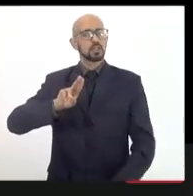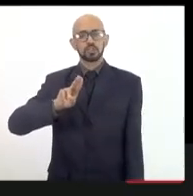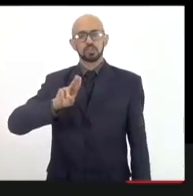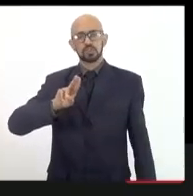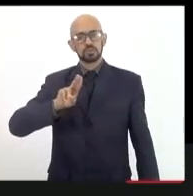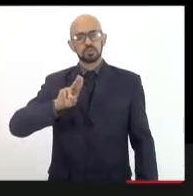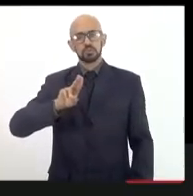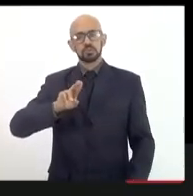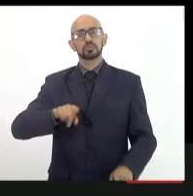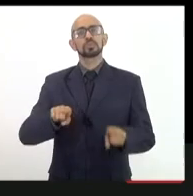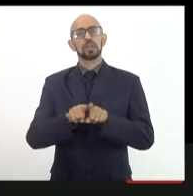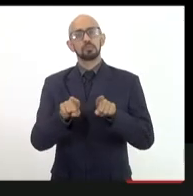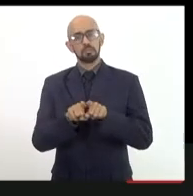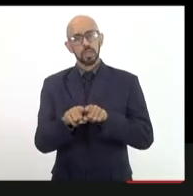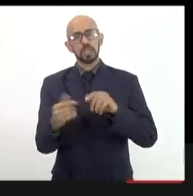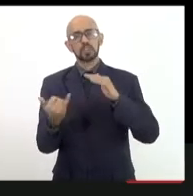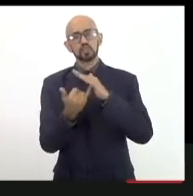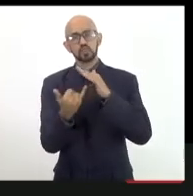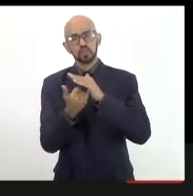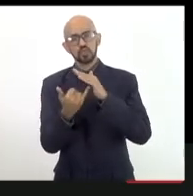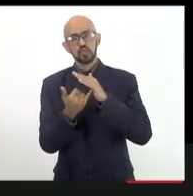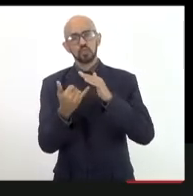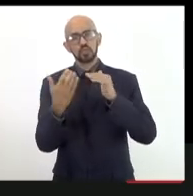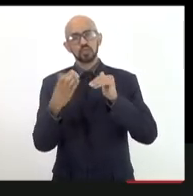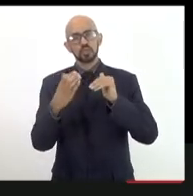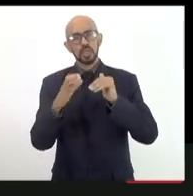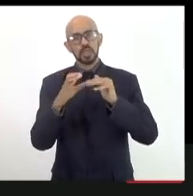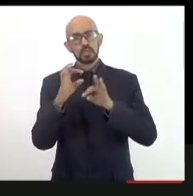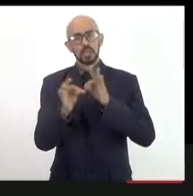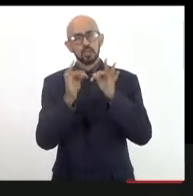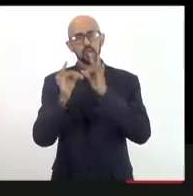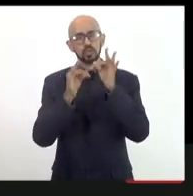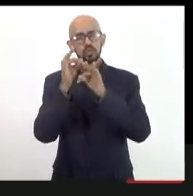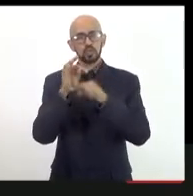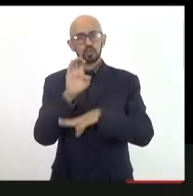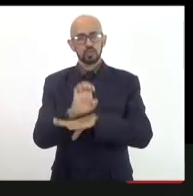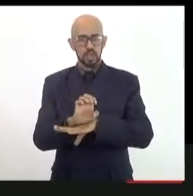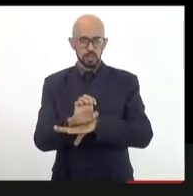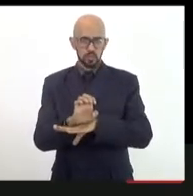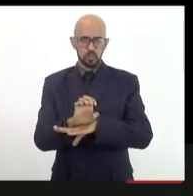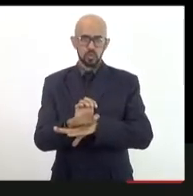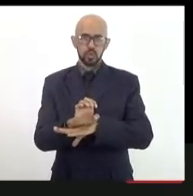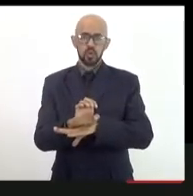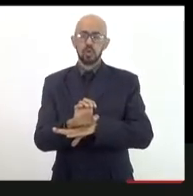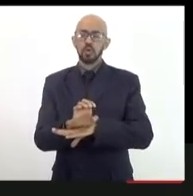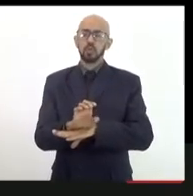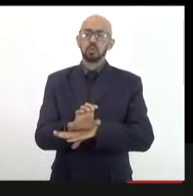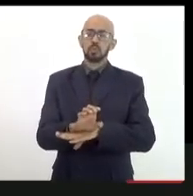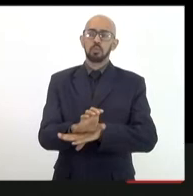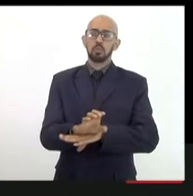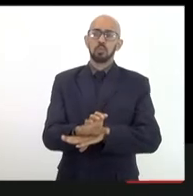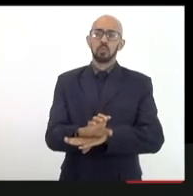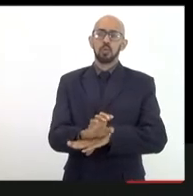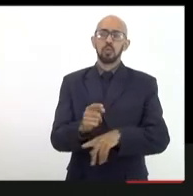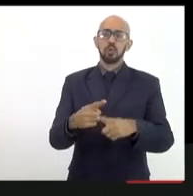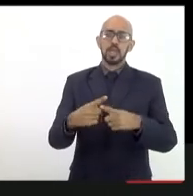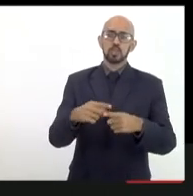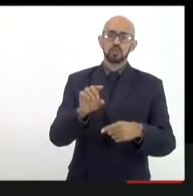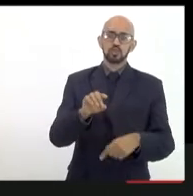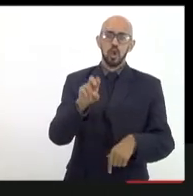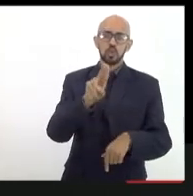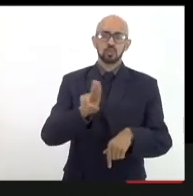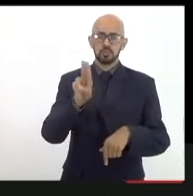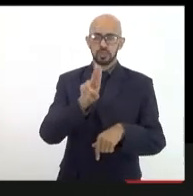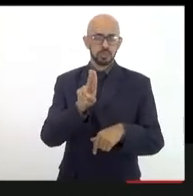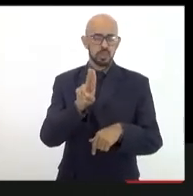o Instituto de Ciência e Tecnologia do Estado, porque só as universidades, eu acho que o